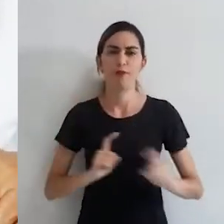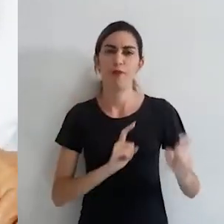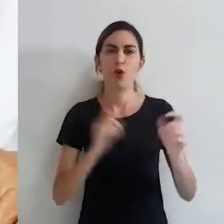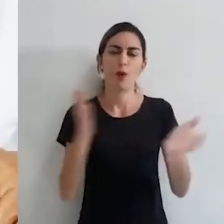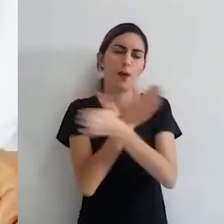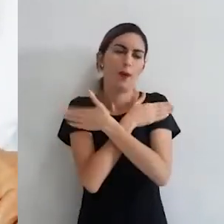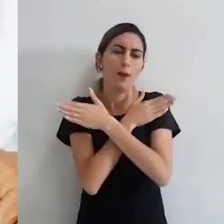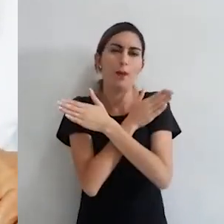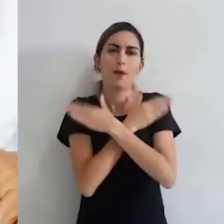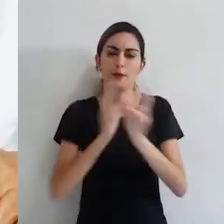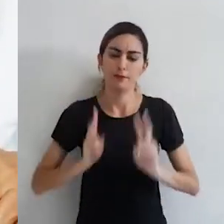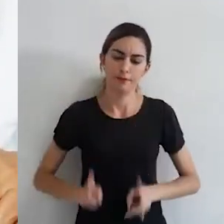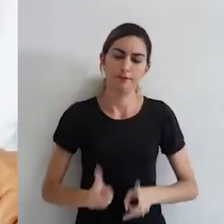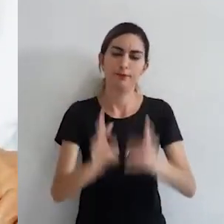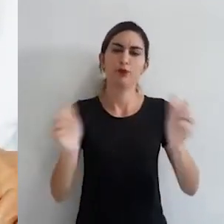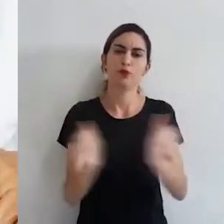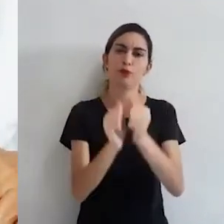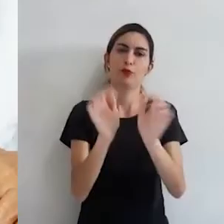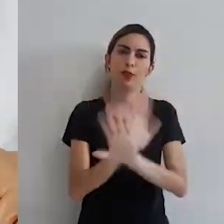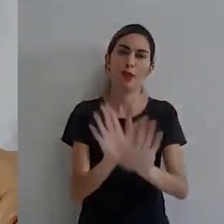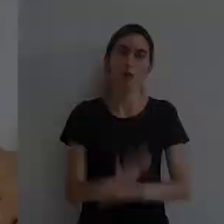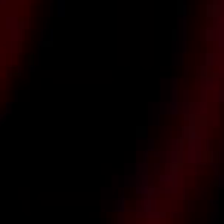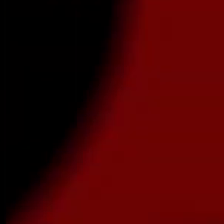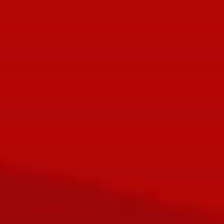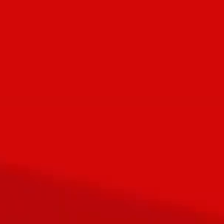Um abraço e sigamos juntos. Até logo!